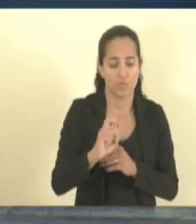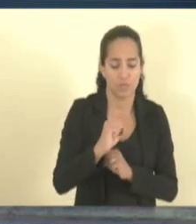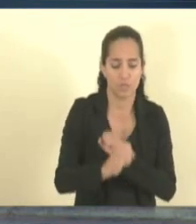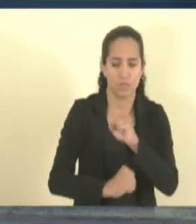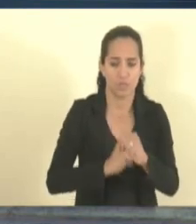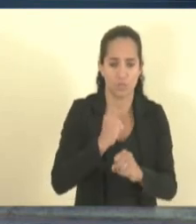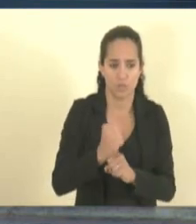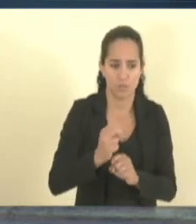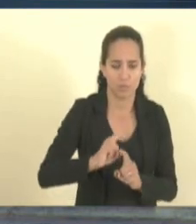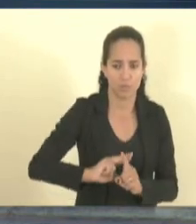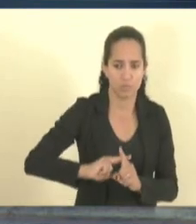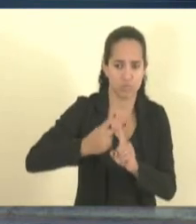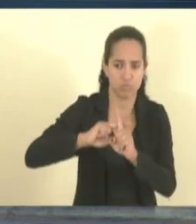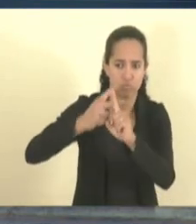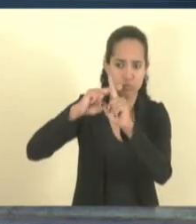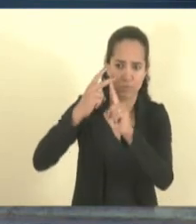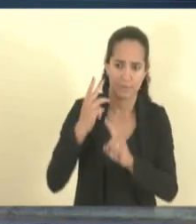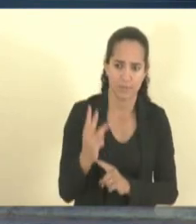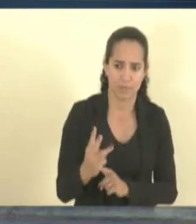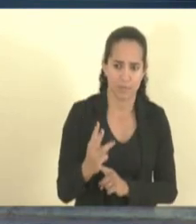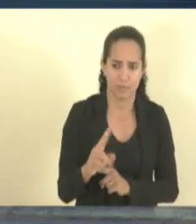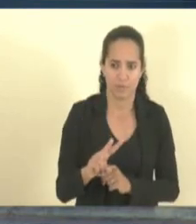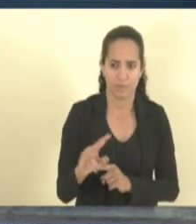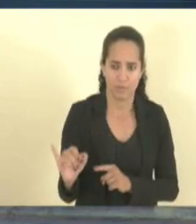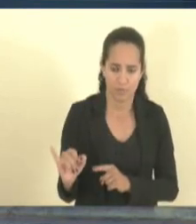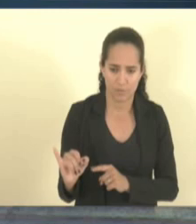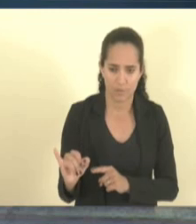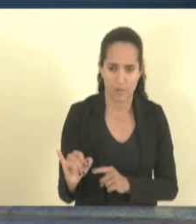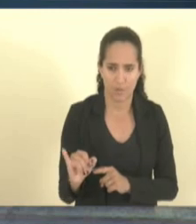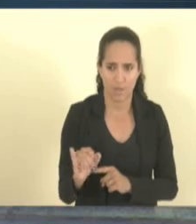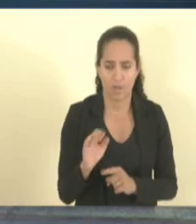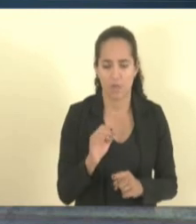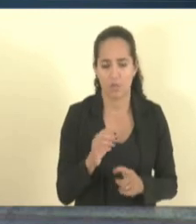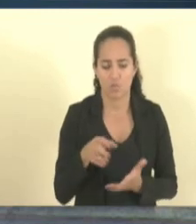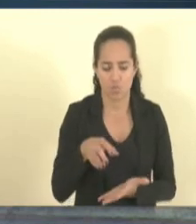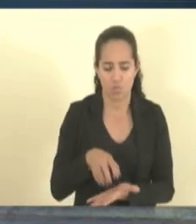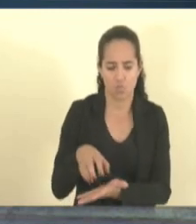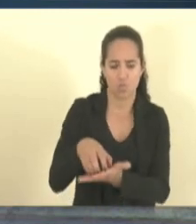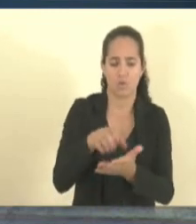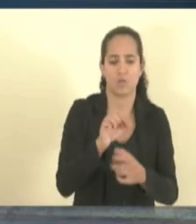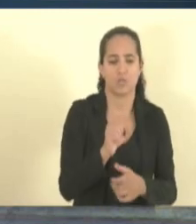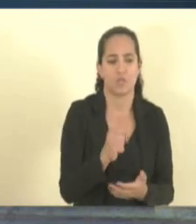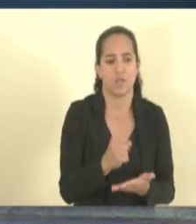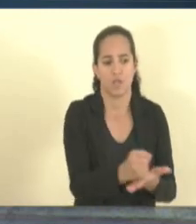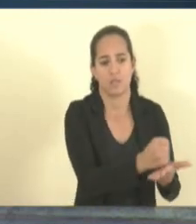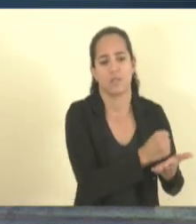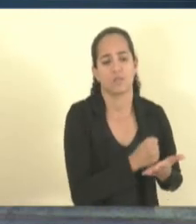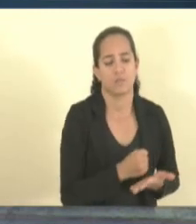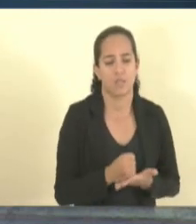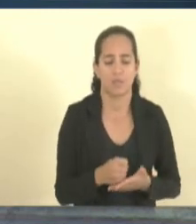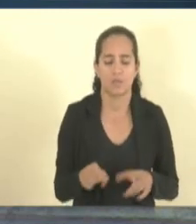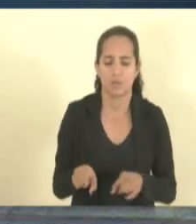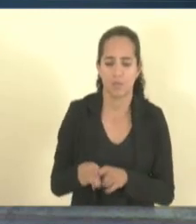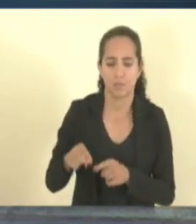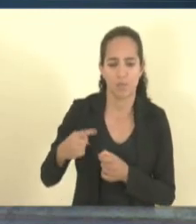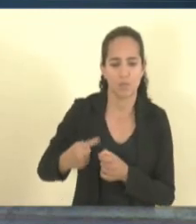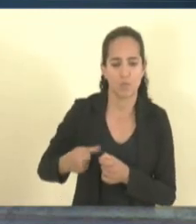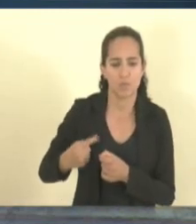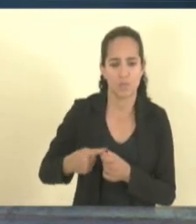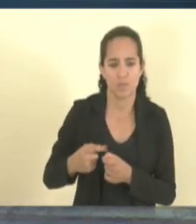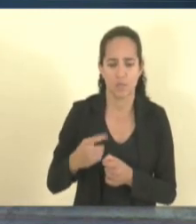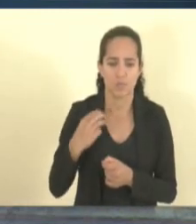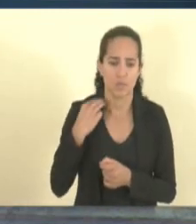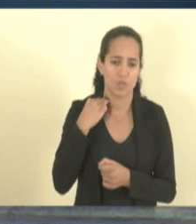triplicar os postos de atendimento, inclusive municípios que não têm